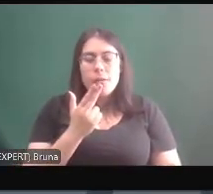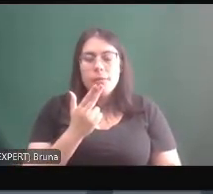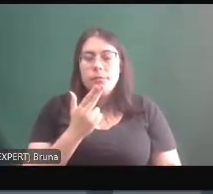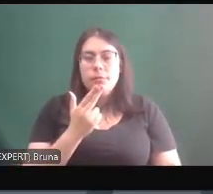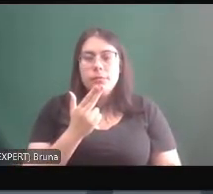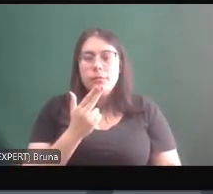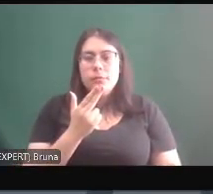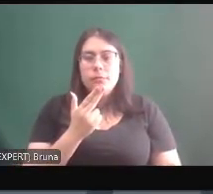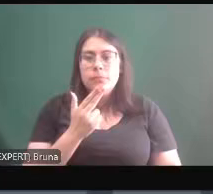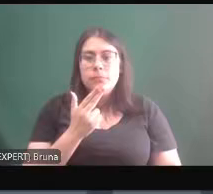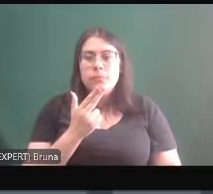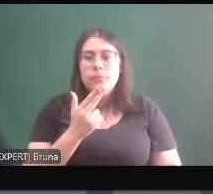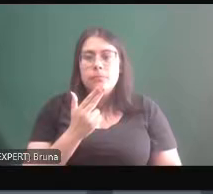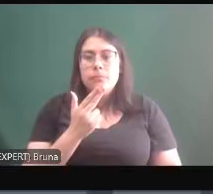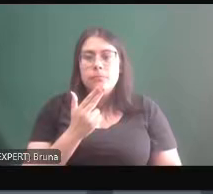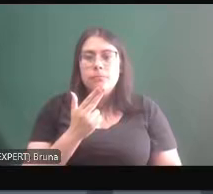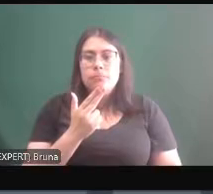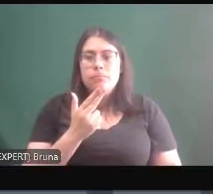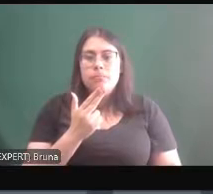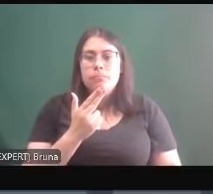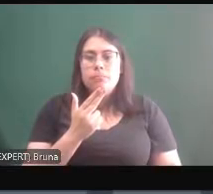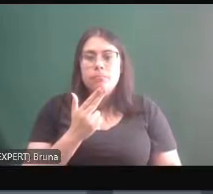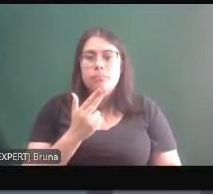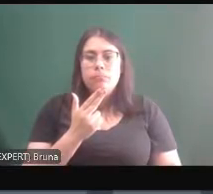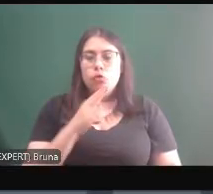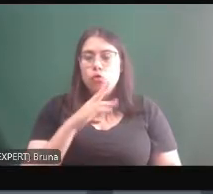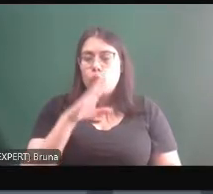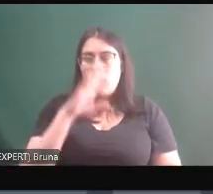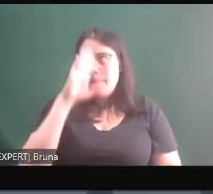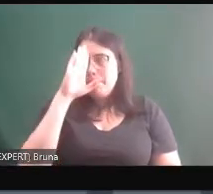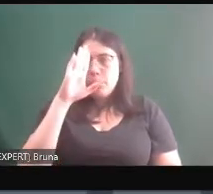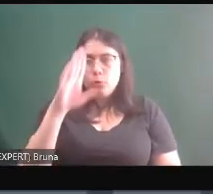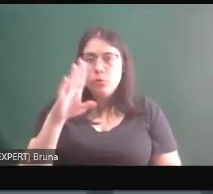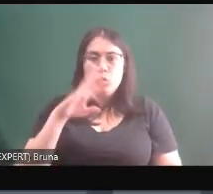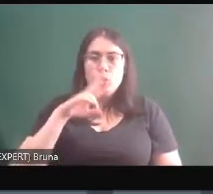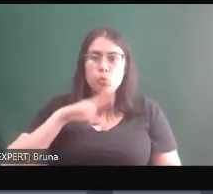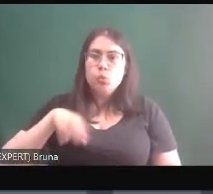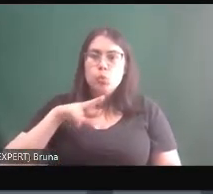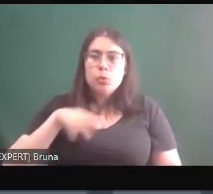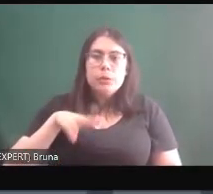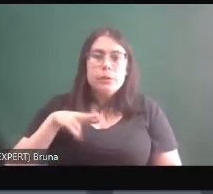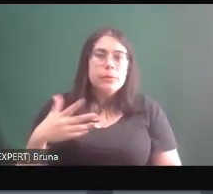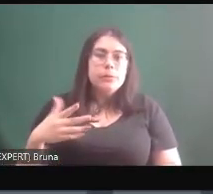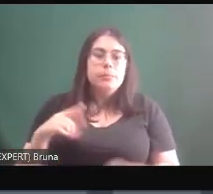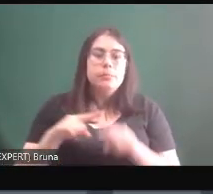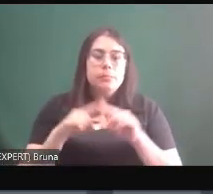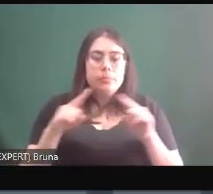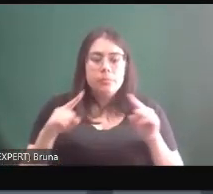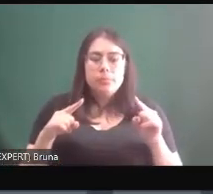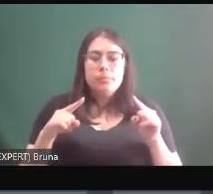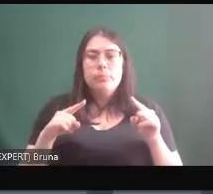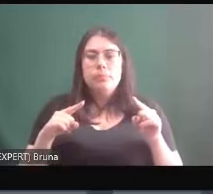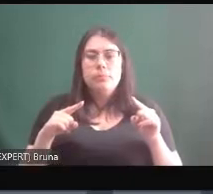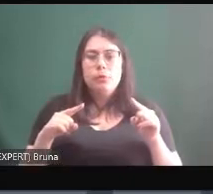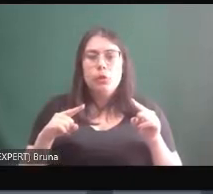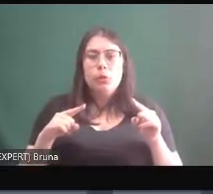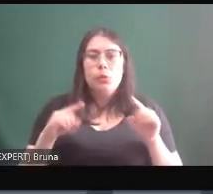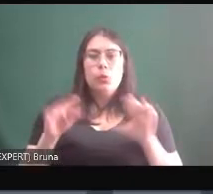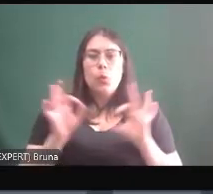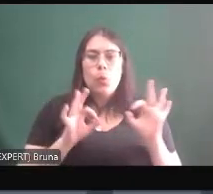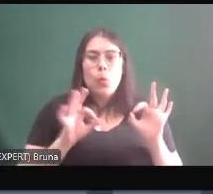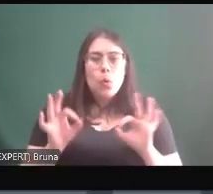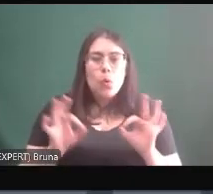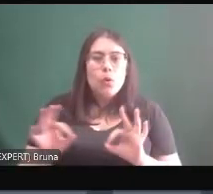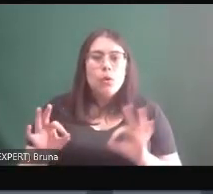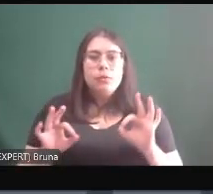que que não fosse prioridade sendo que a produção de ordem e a produção